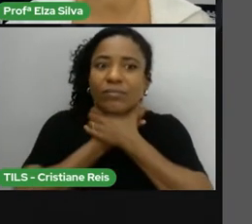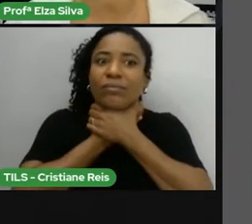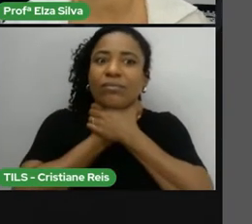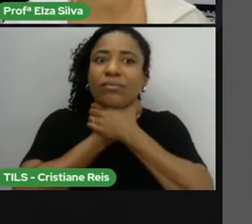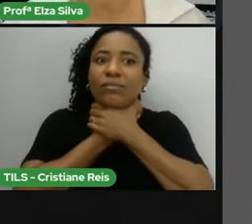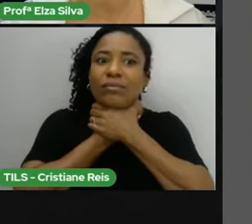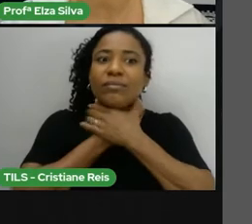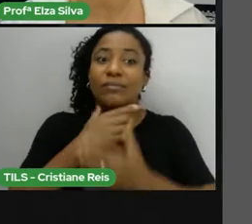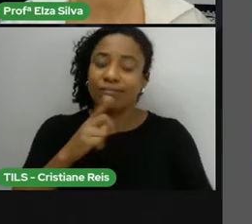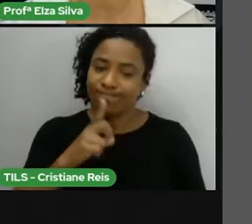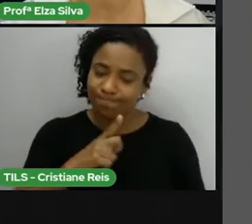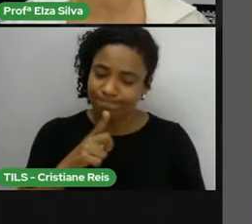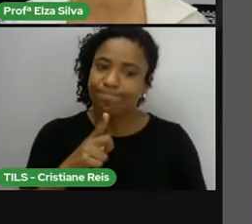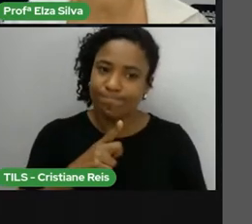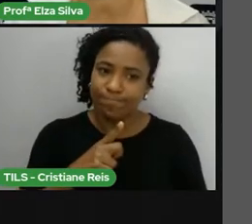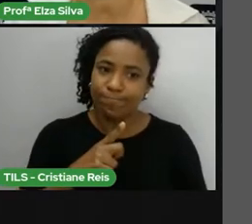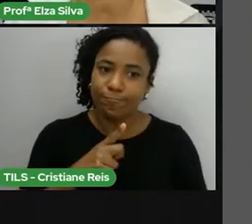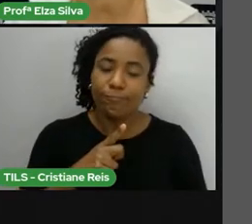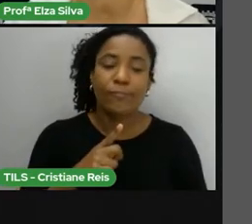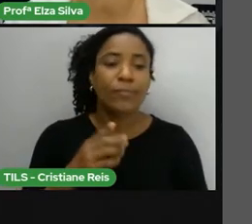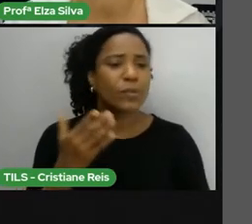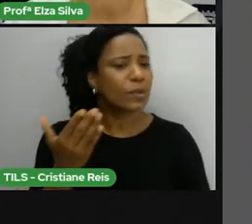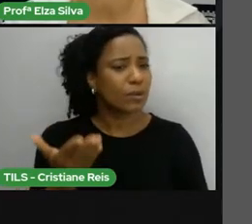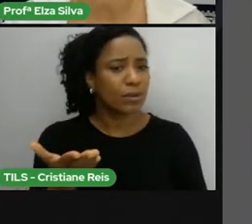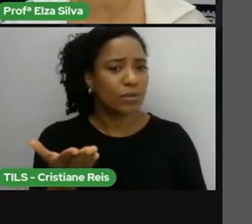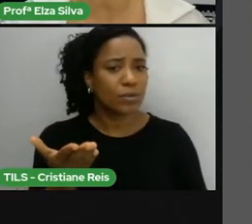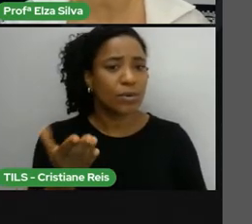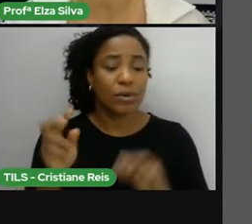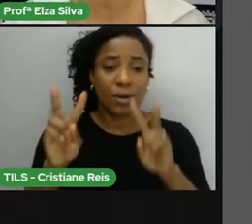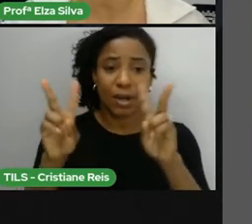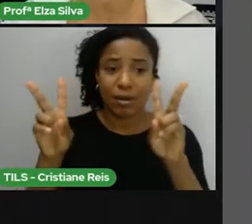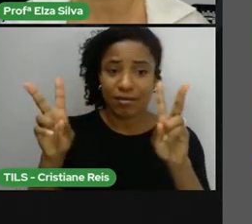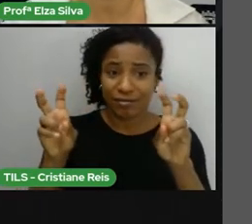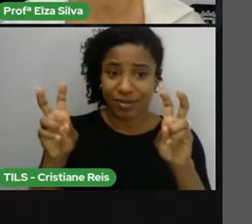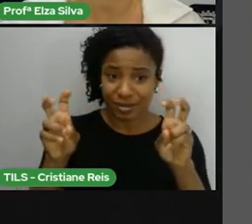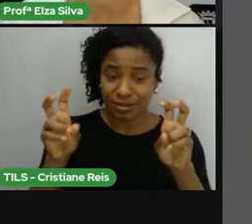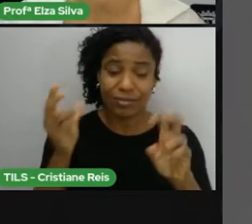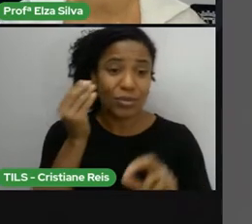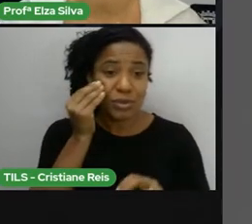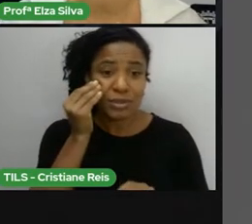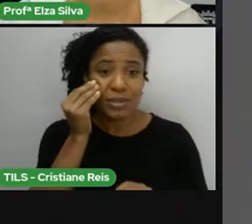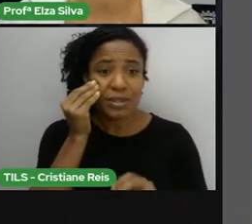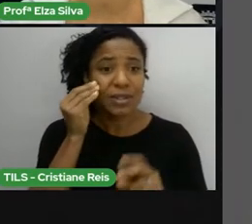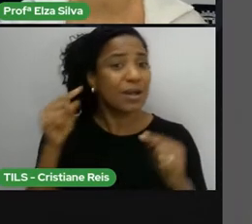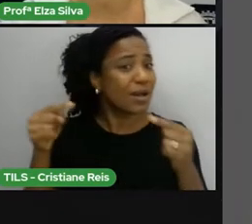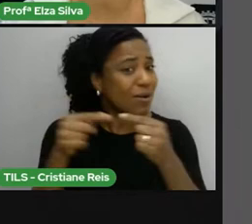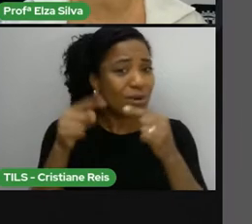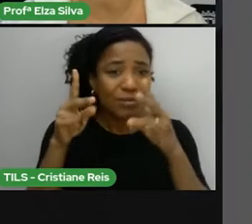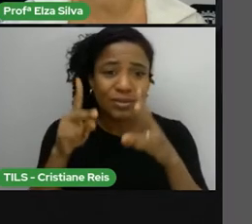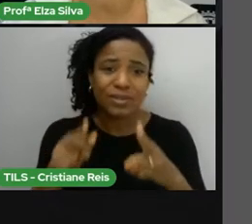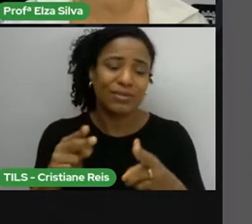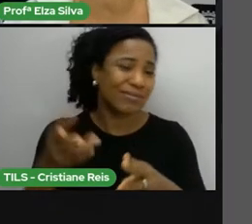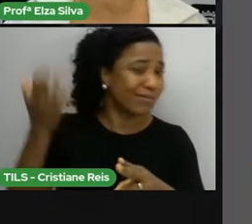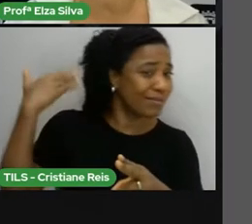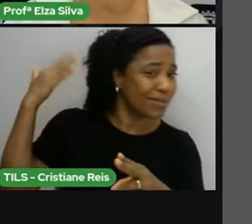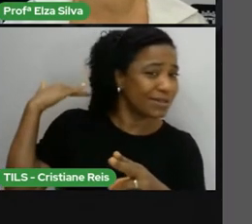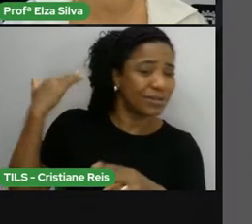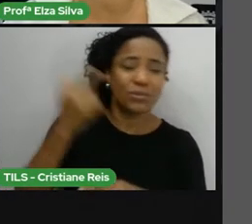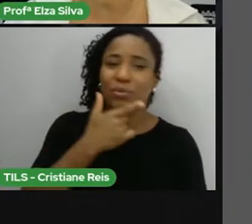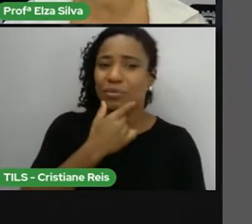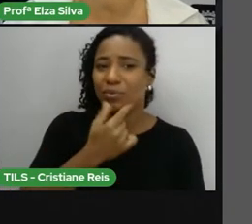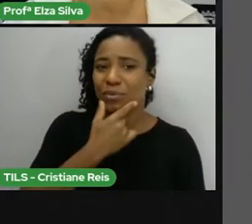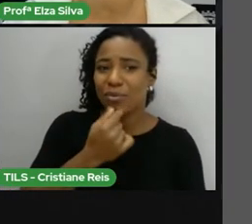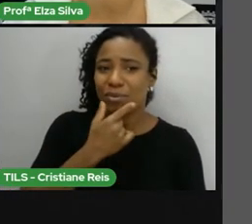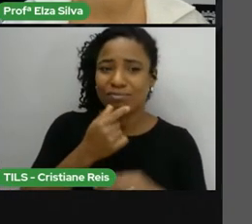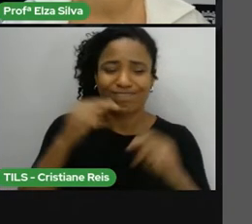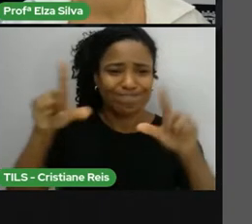frase, ela diz respeito exatamente sobre a maneira como ele morreu. Vocês devem ter assistido o